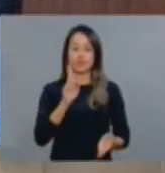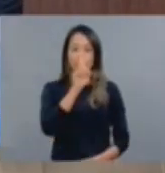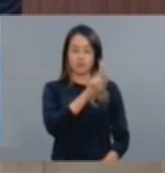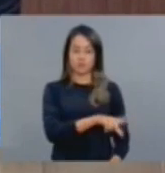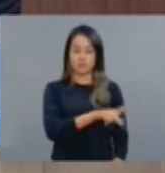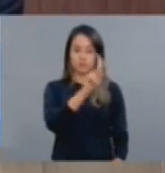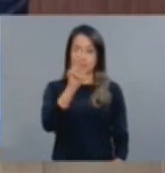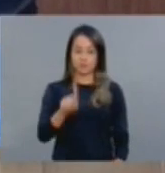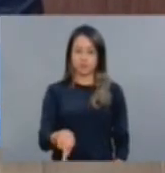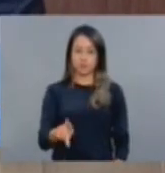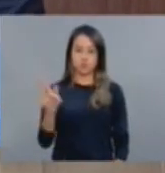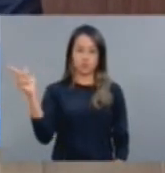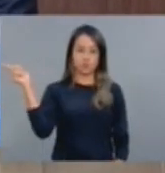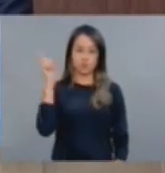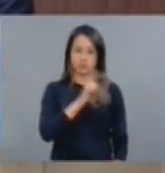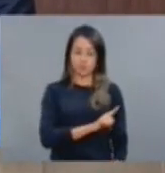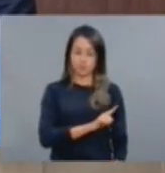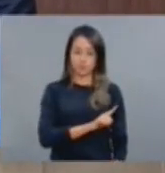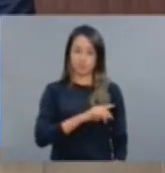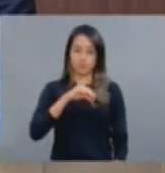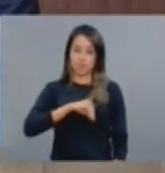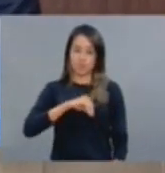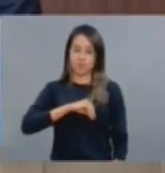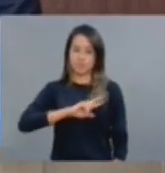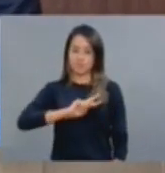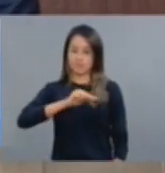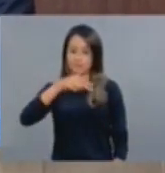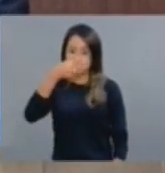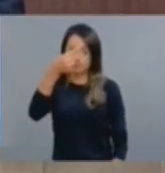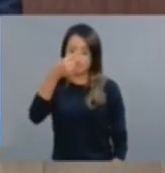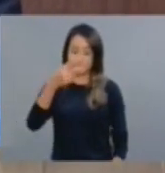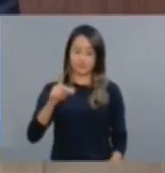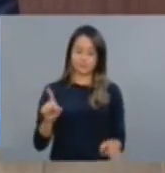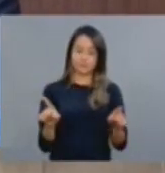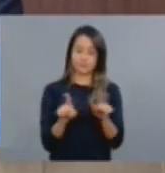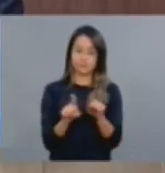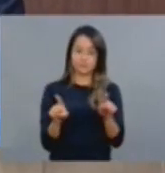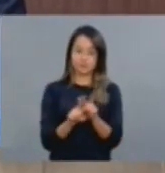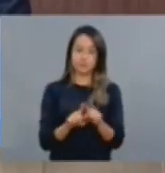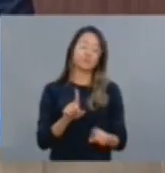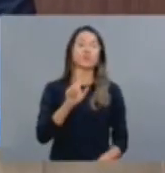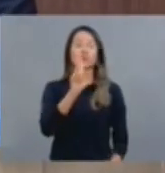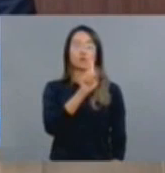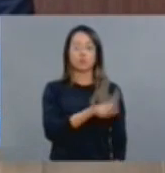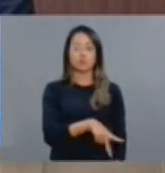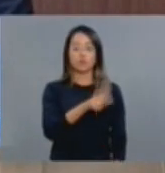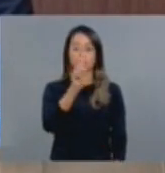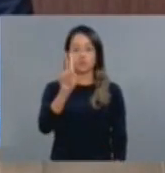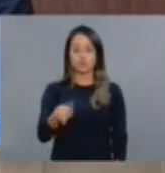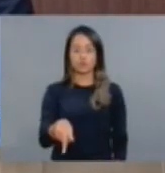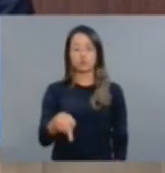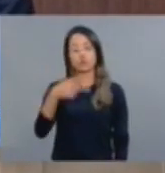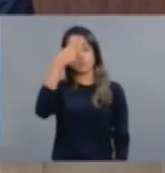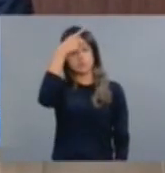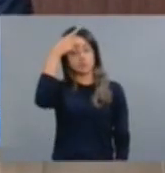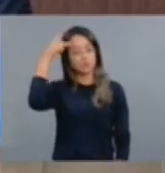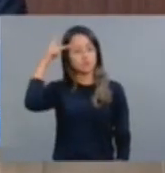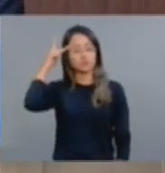,01%. Esse governo fez a descompressão dos professores universitários.